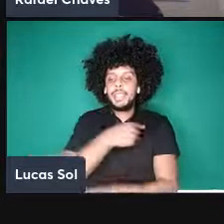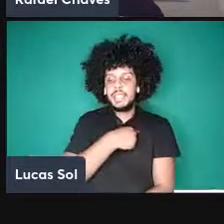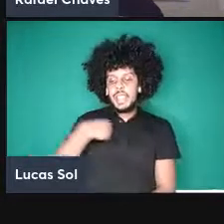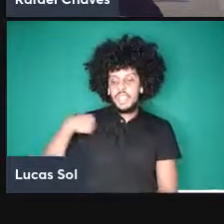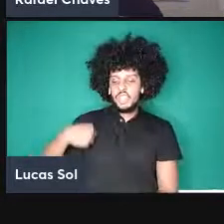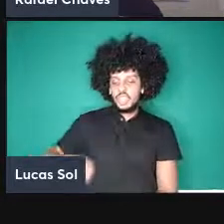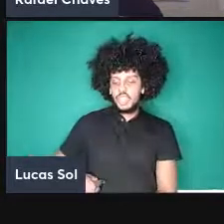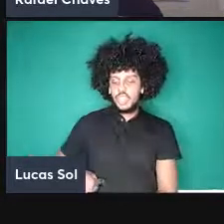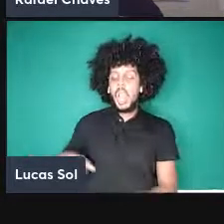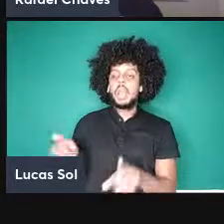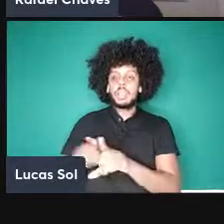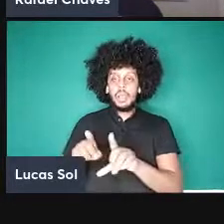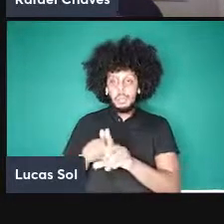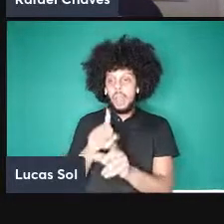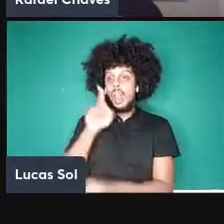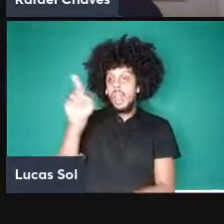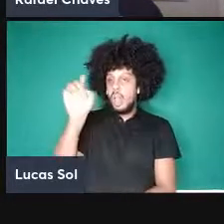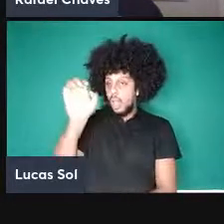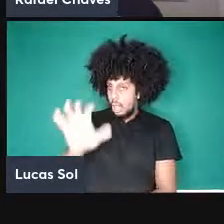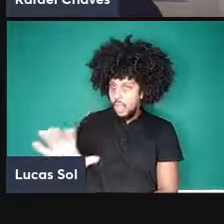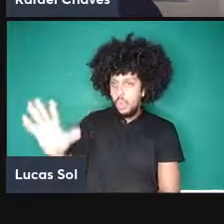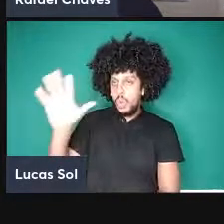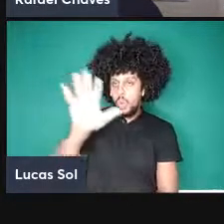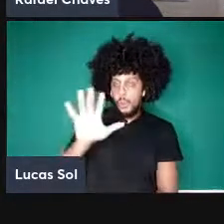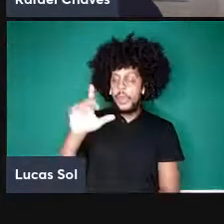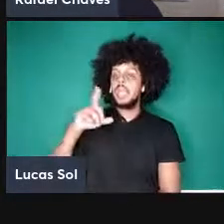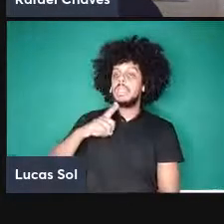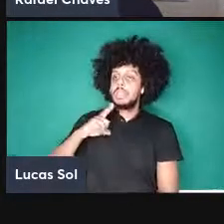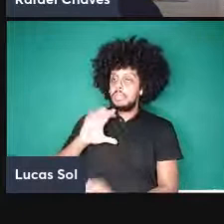na Europa então tem um grupo na